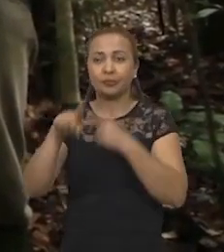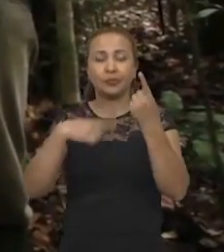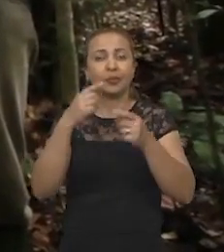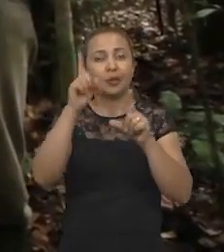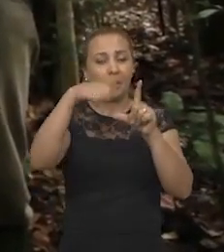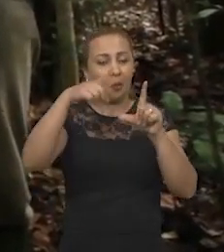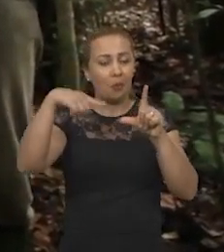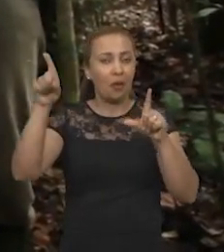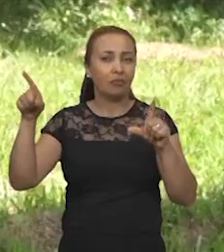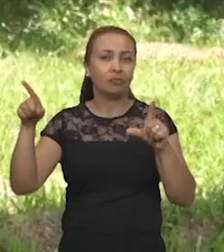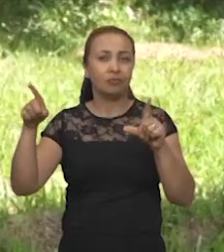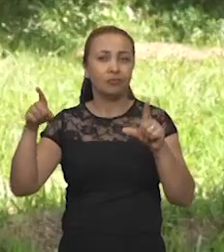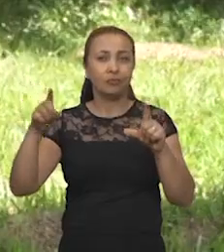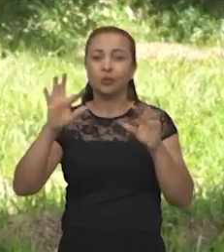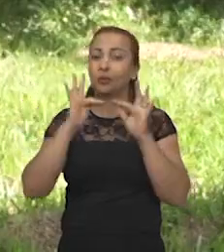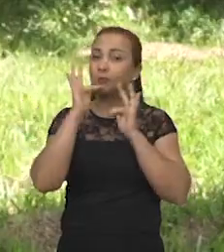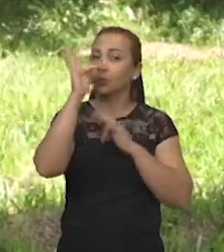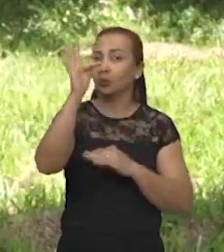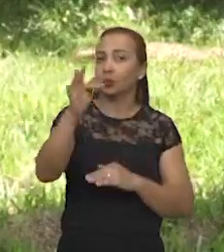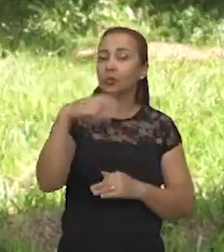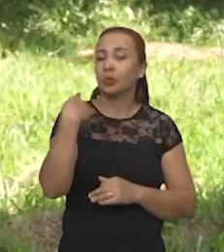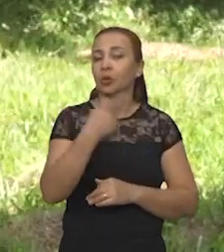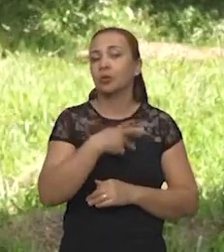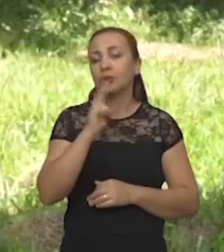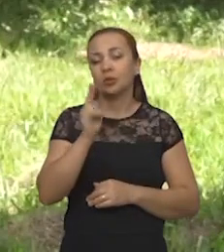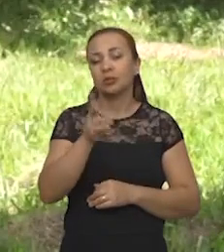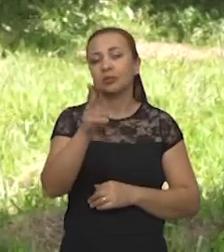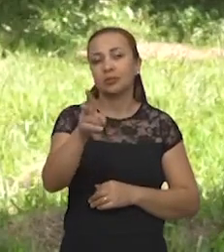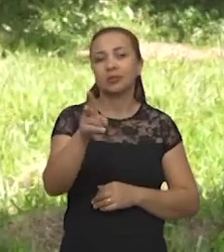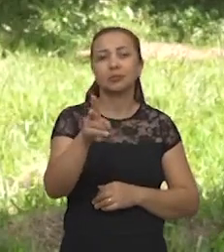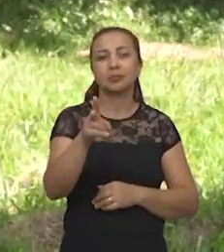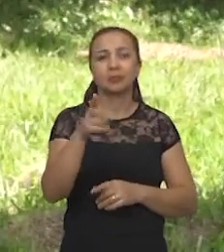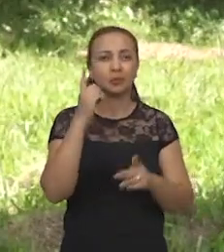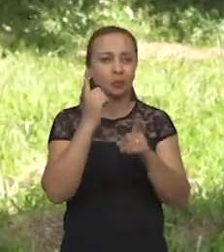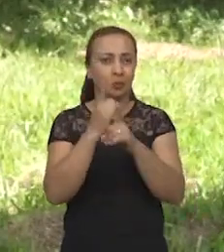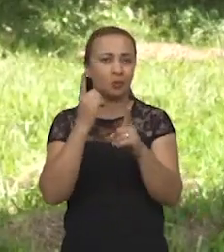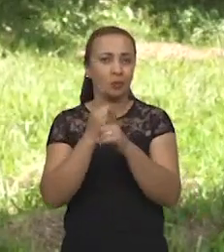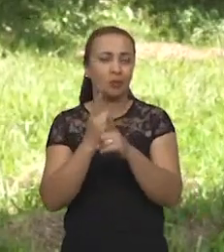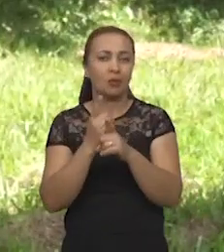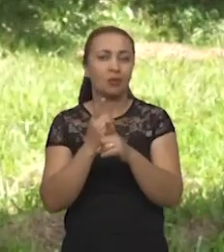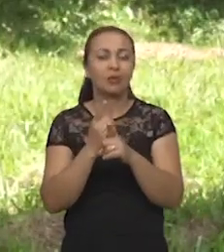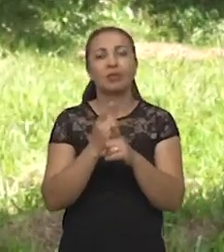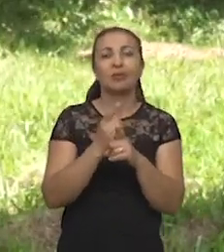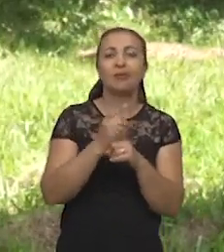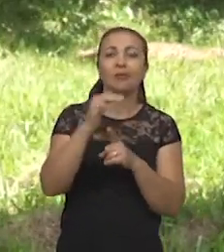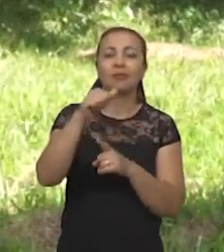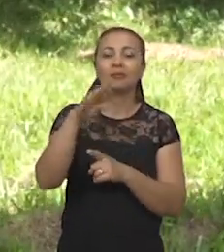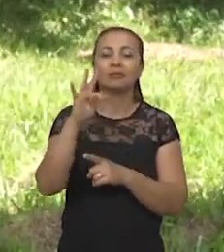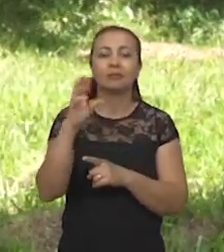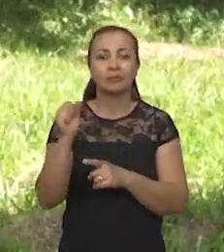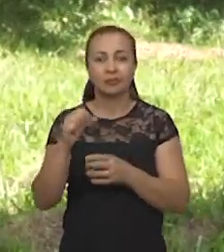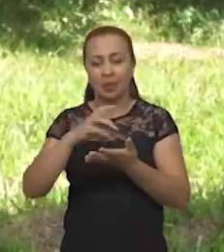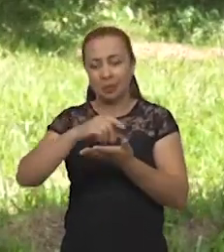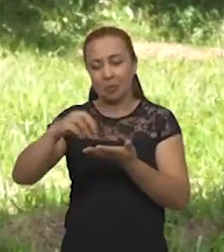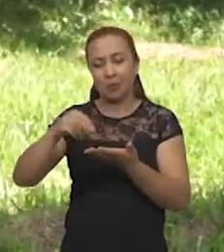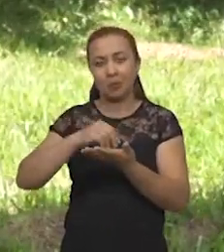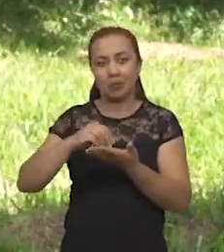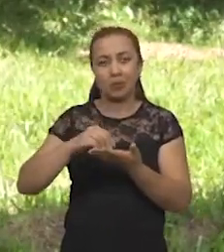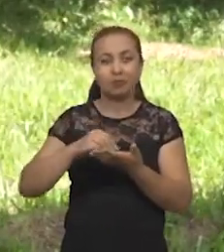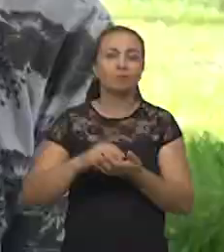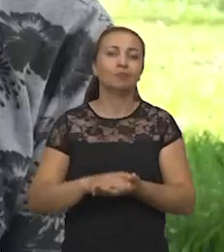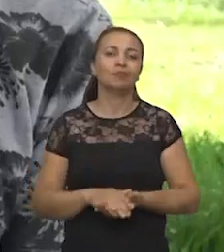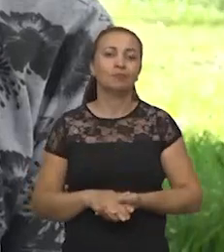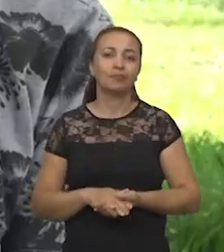um banco de dados, que vai servir no futuro para a gente poder sempre encontrar essas matrizes para a produção de sementes dessas